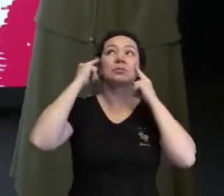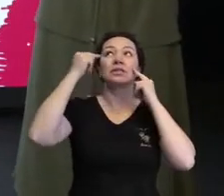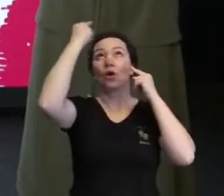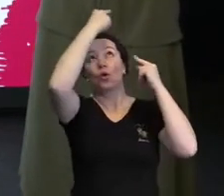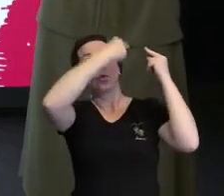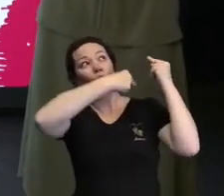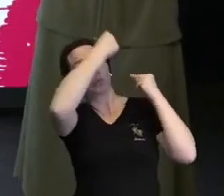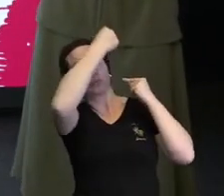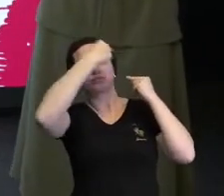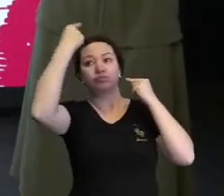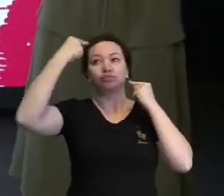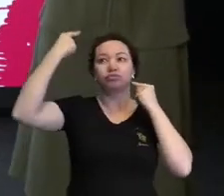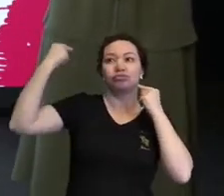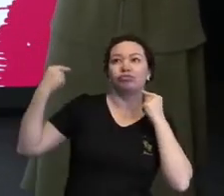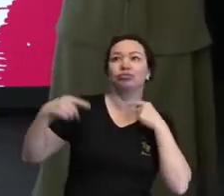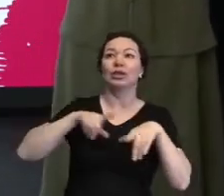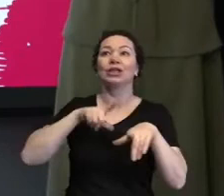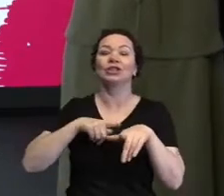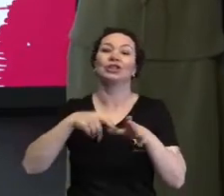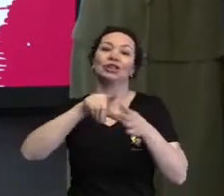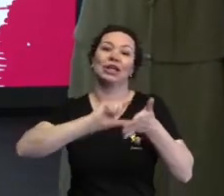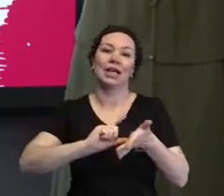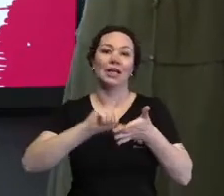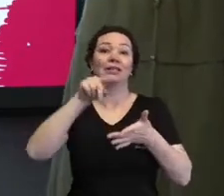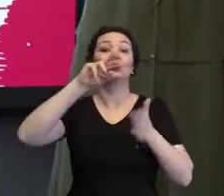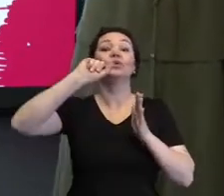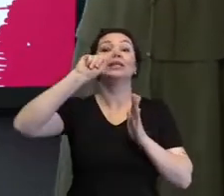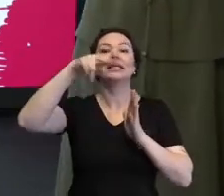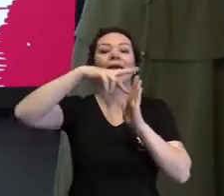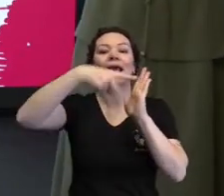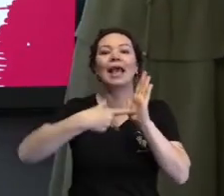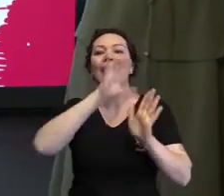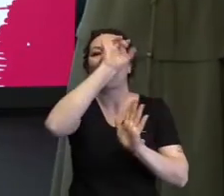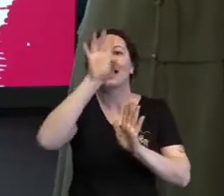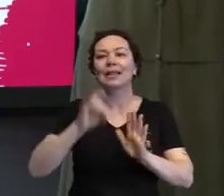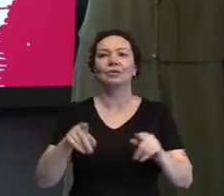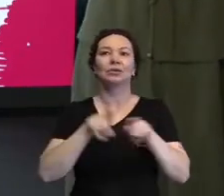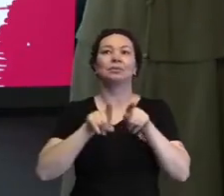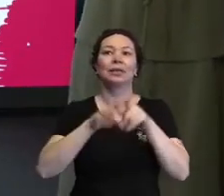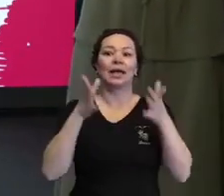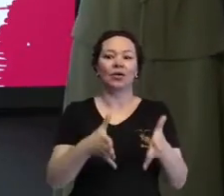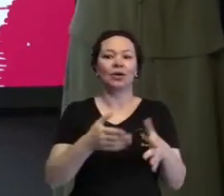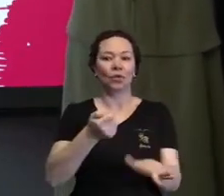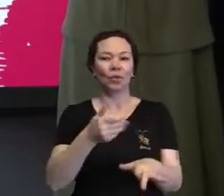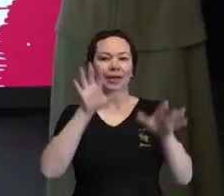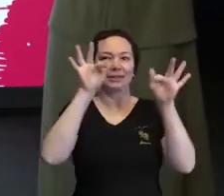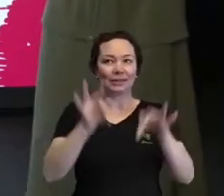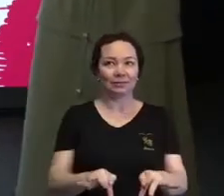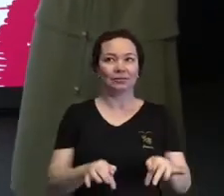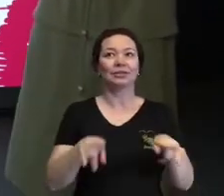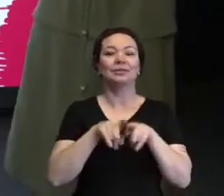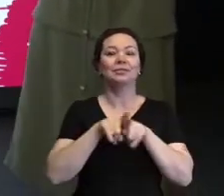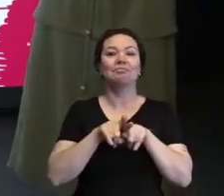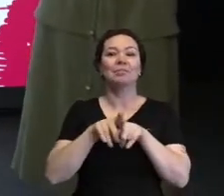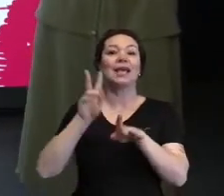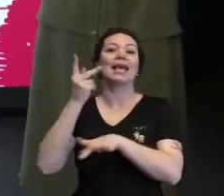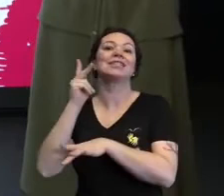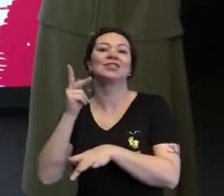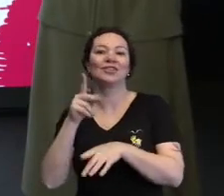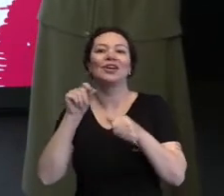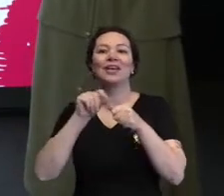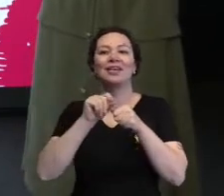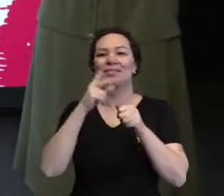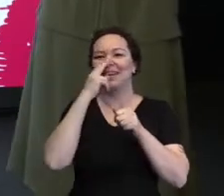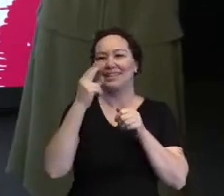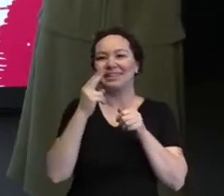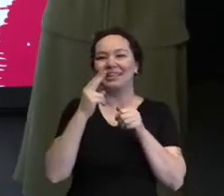vocês um cruzamento do significado. E aqui, para a gente ir fechando, as histórias que concretizam